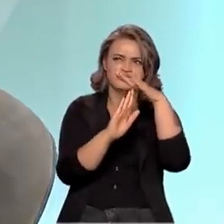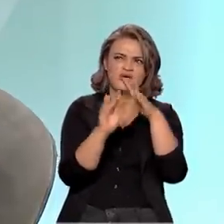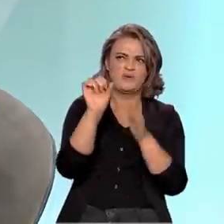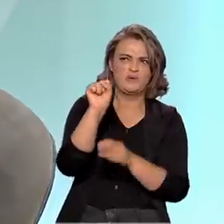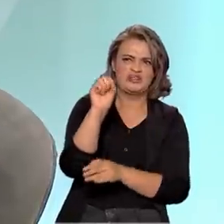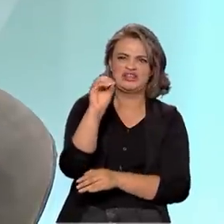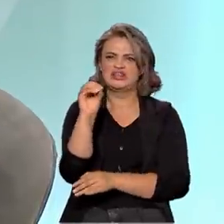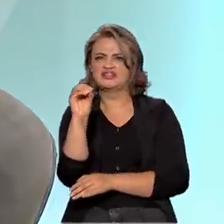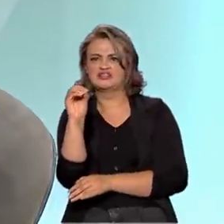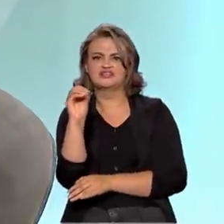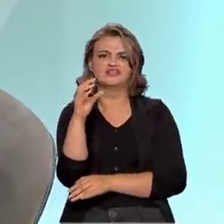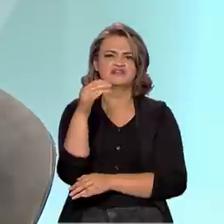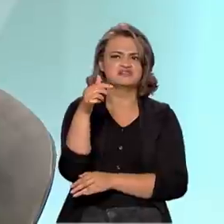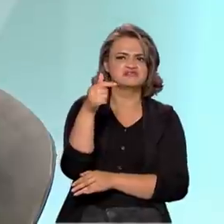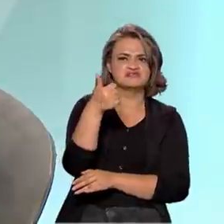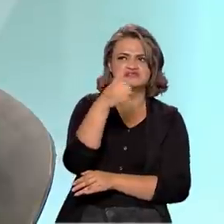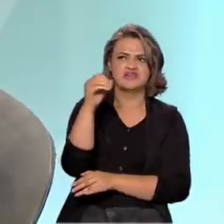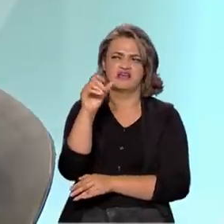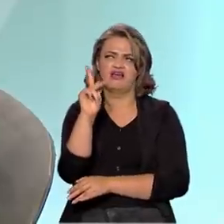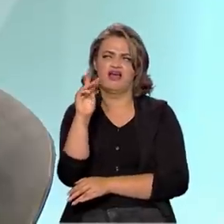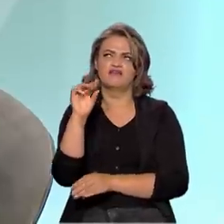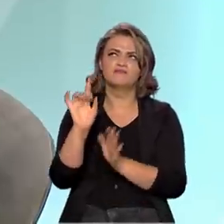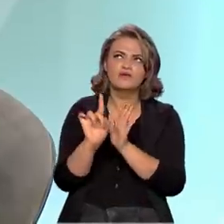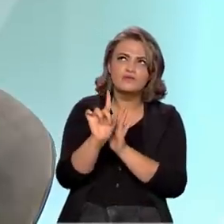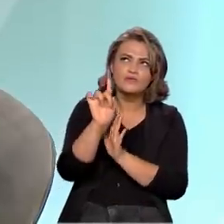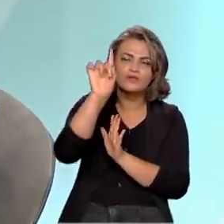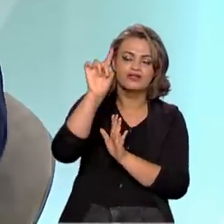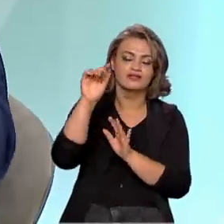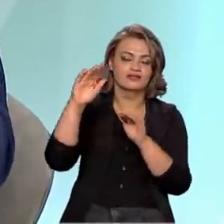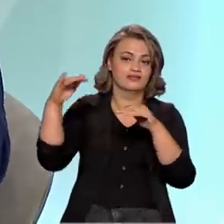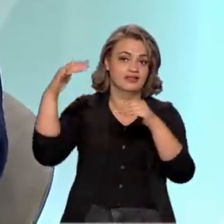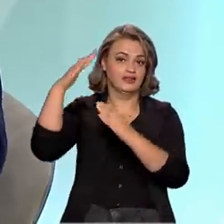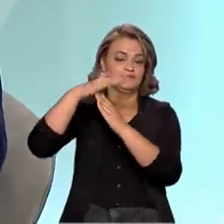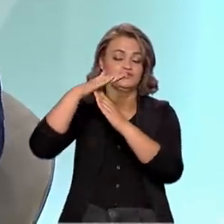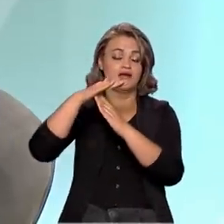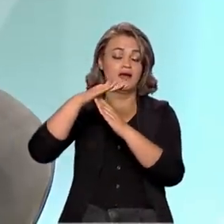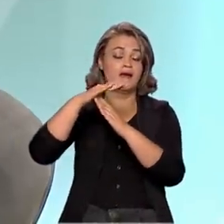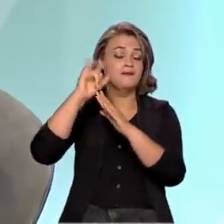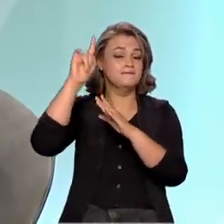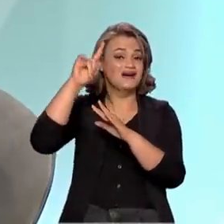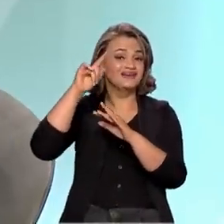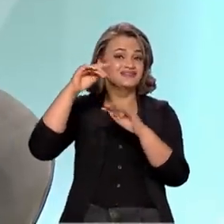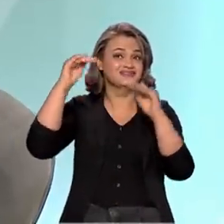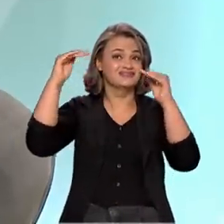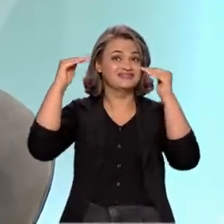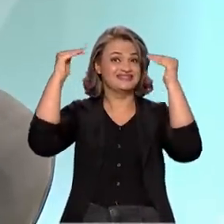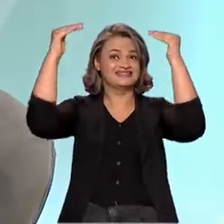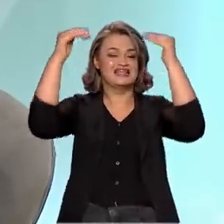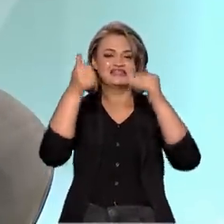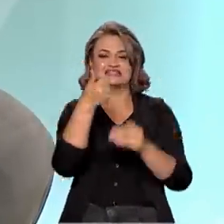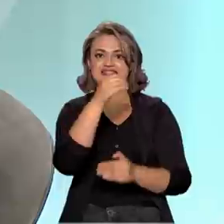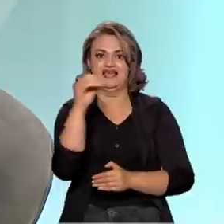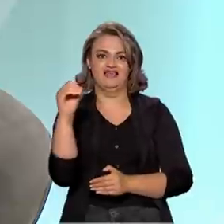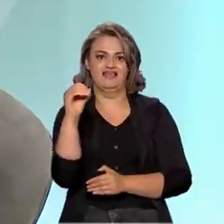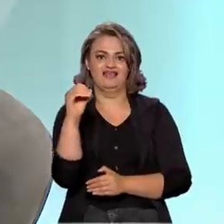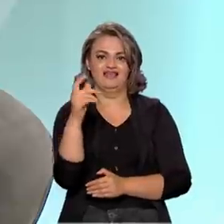entre 80 e 100 quilômetros. Oficialmente, o espaço começa na linha de Kármán, em 100 quilômetros.